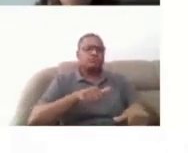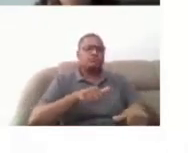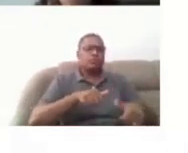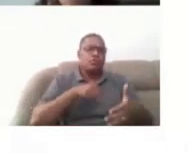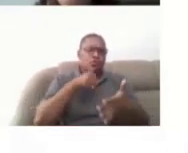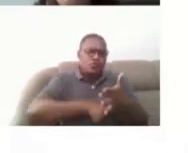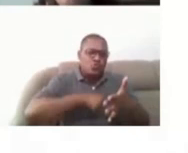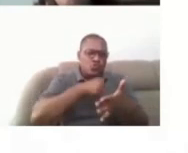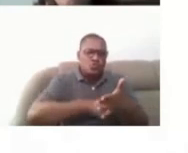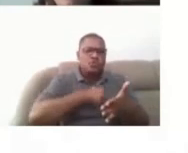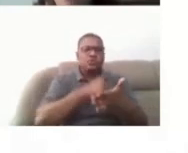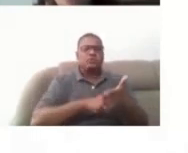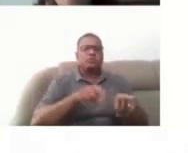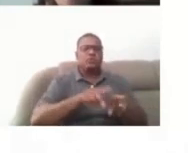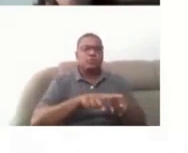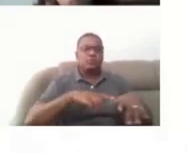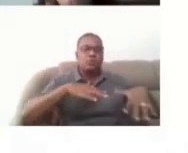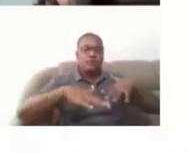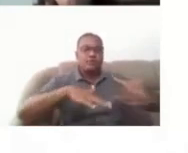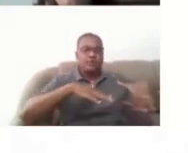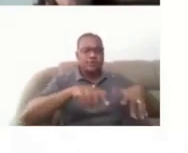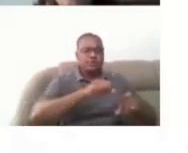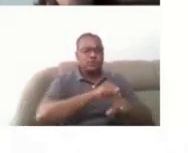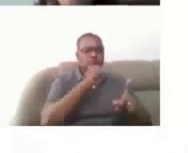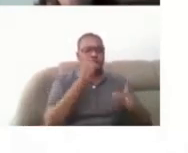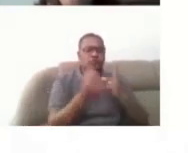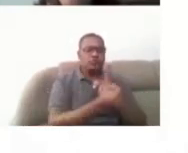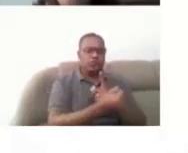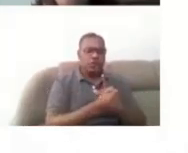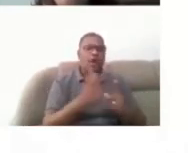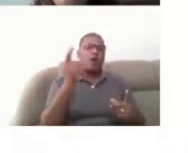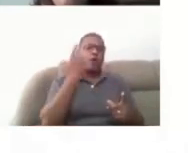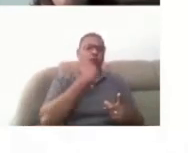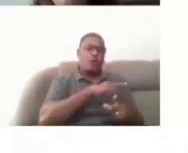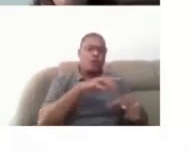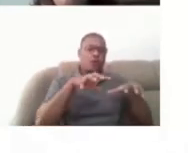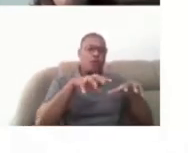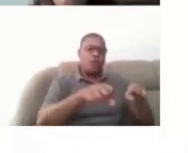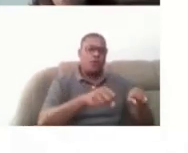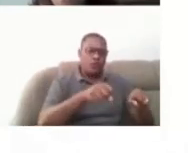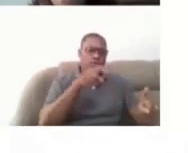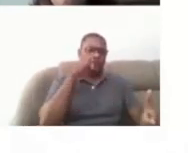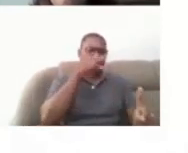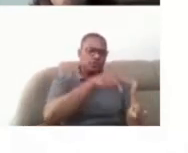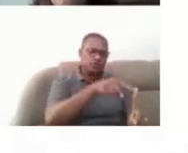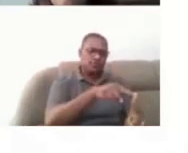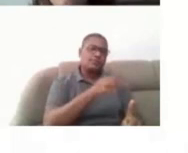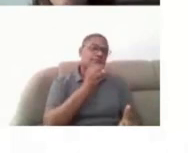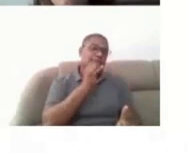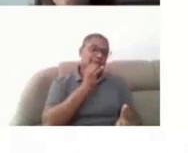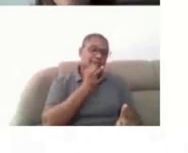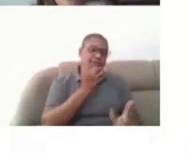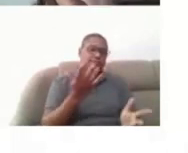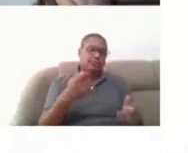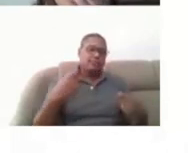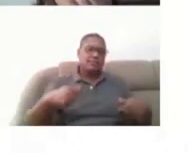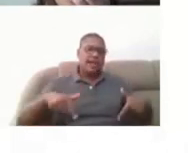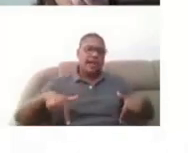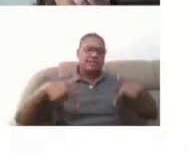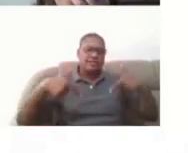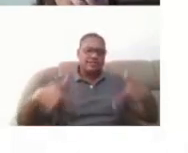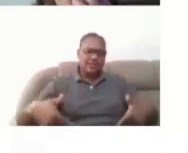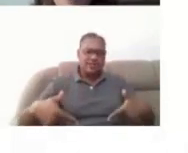a movimentação social para o alcance de um objetivo, como, por exemplo, a determinação de ações afirmativas,